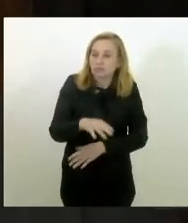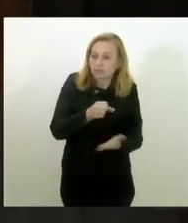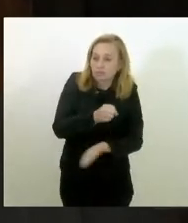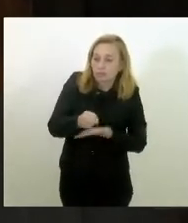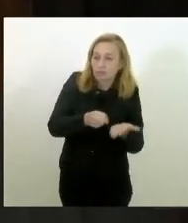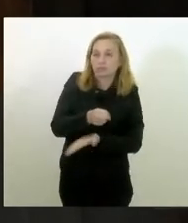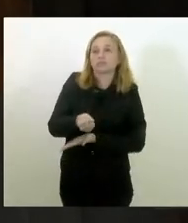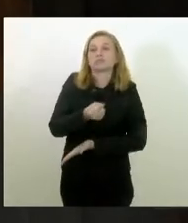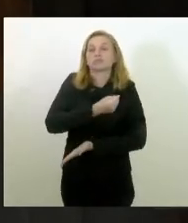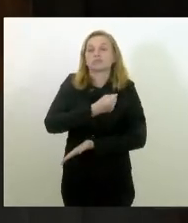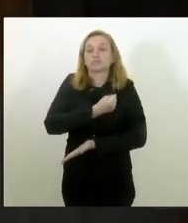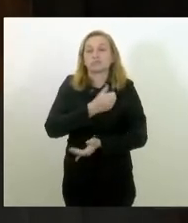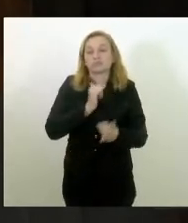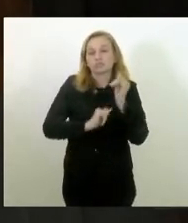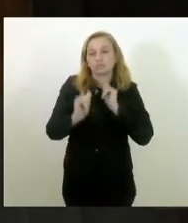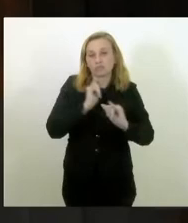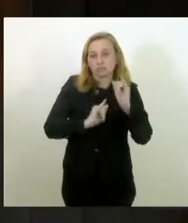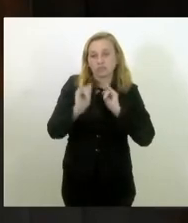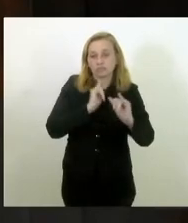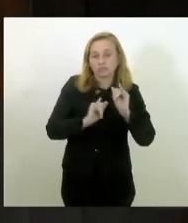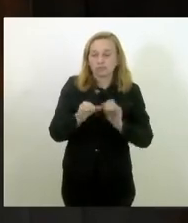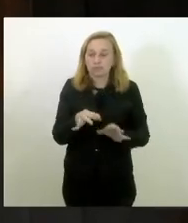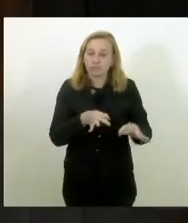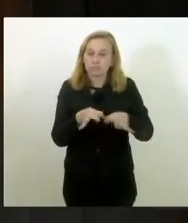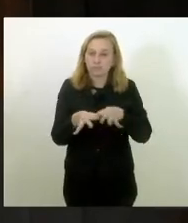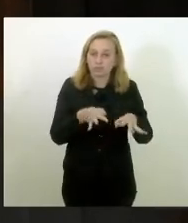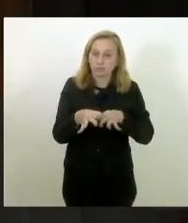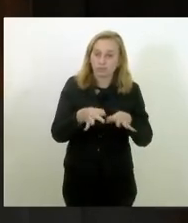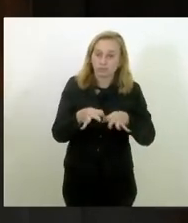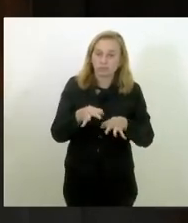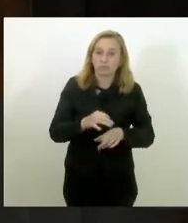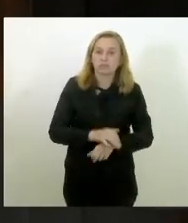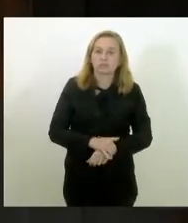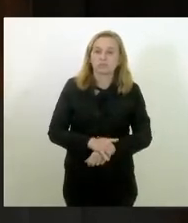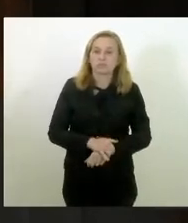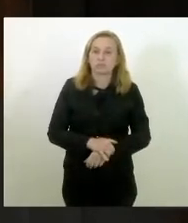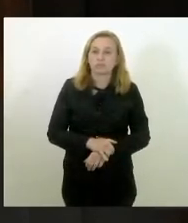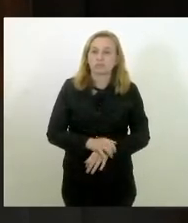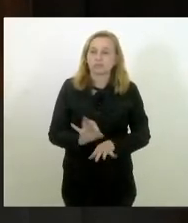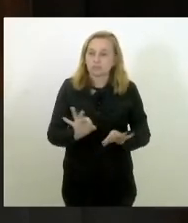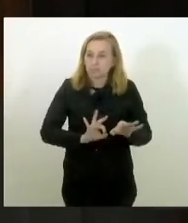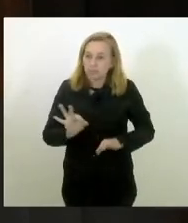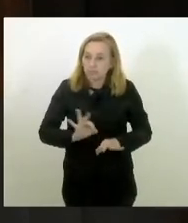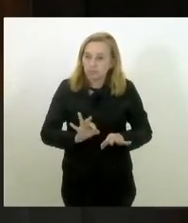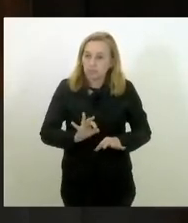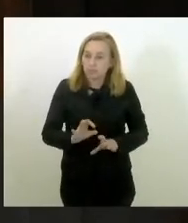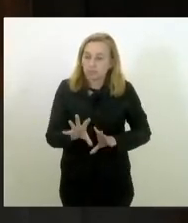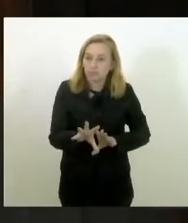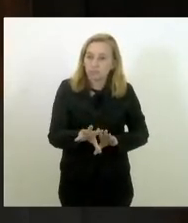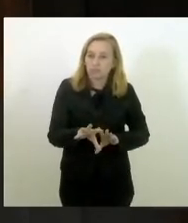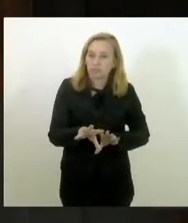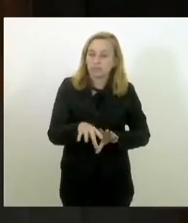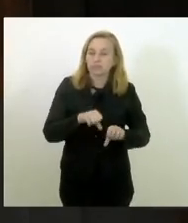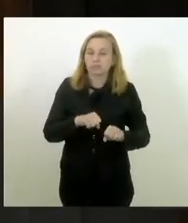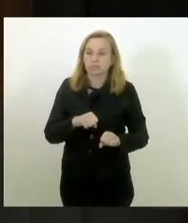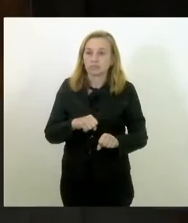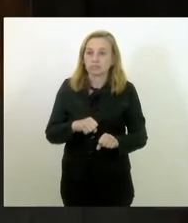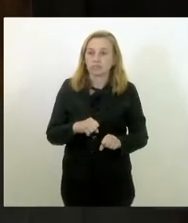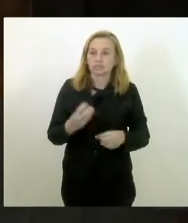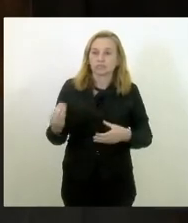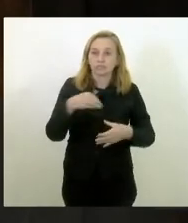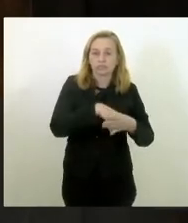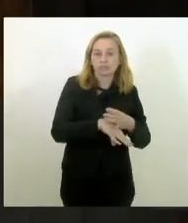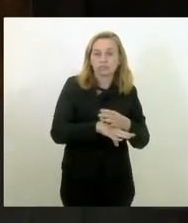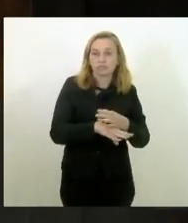de dados, do sistema de informação, da organização que subsidie o planejamento, a formulação e a implementação de políticas